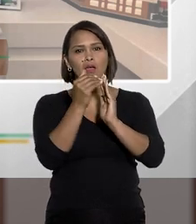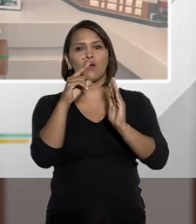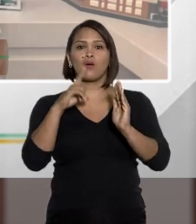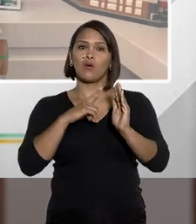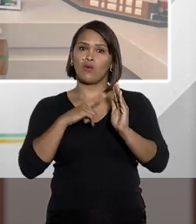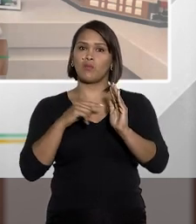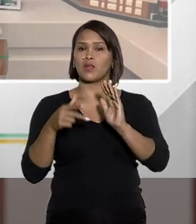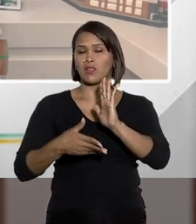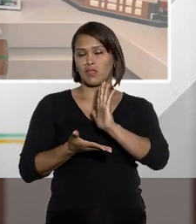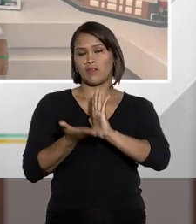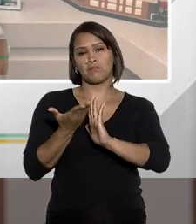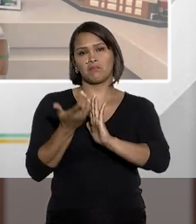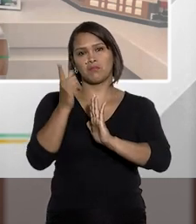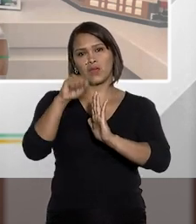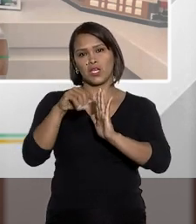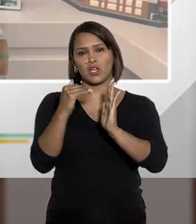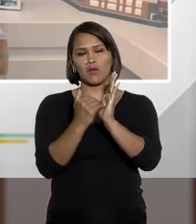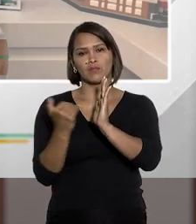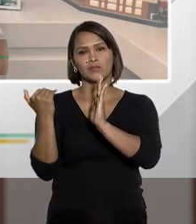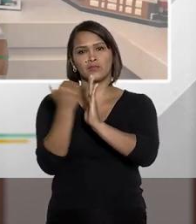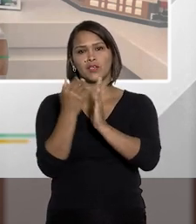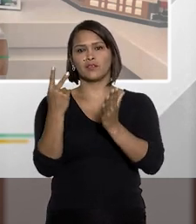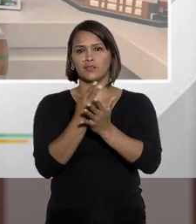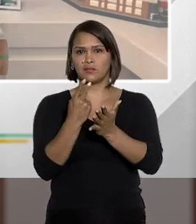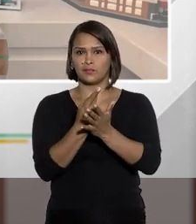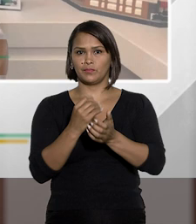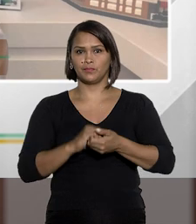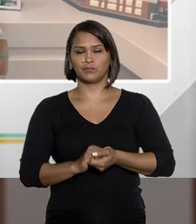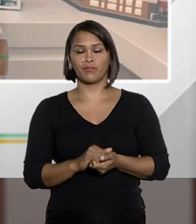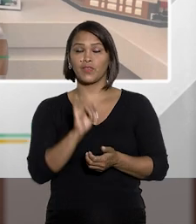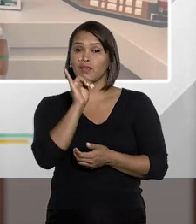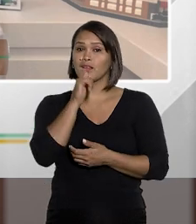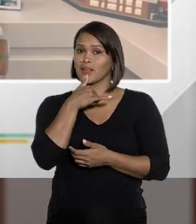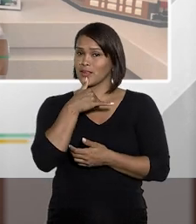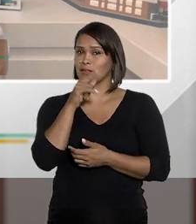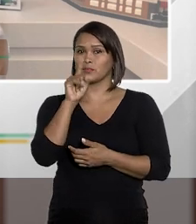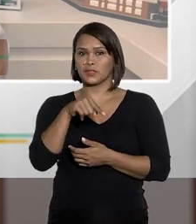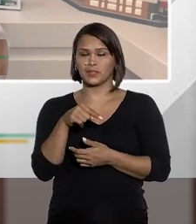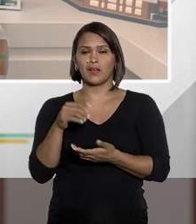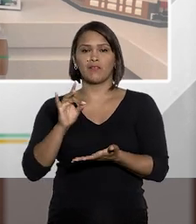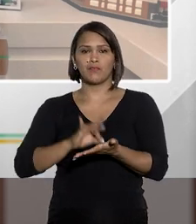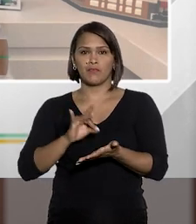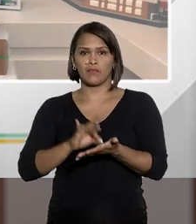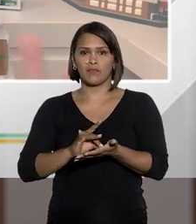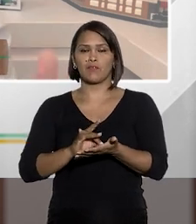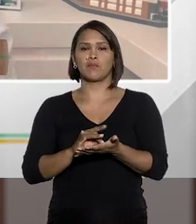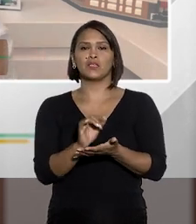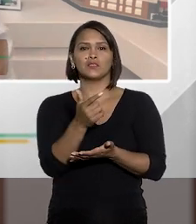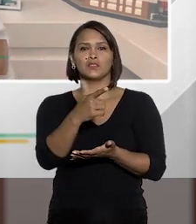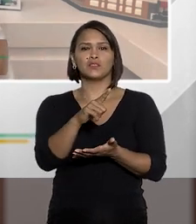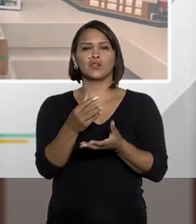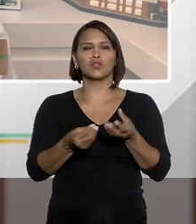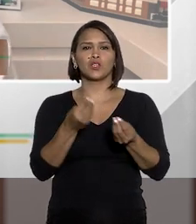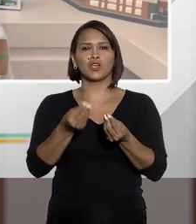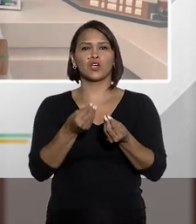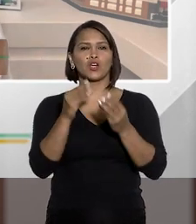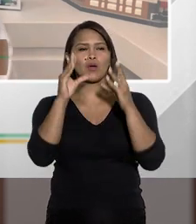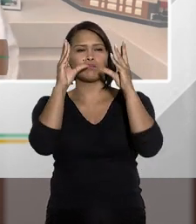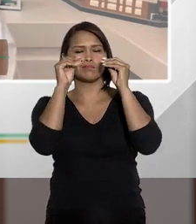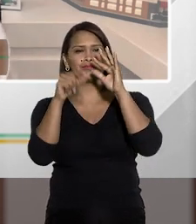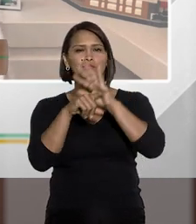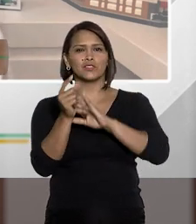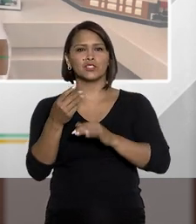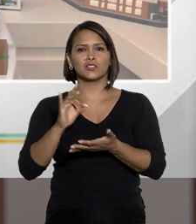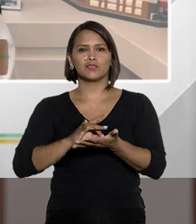ou para obter vantagem ou privilégio indevido. Lamentavelmente, Fátima, e não há como fechar